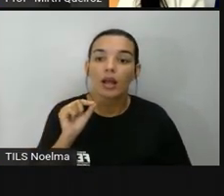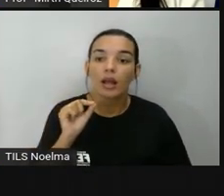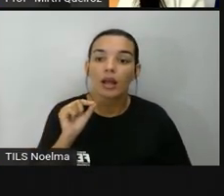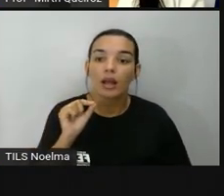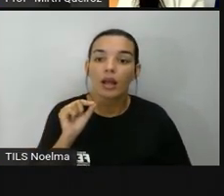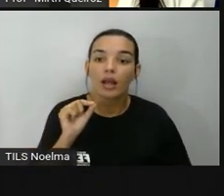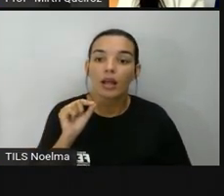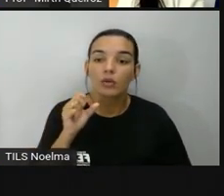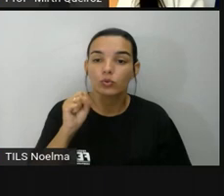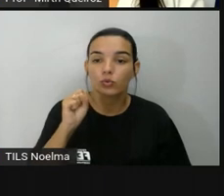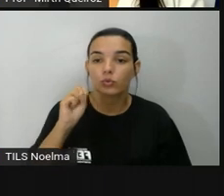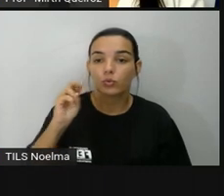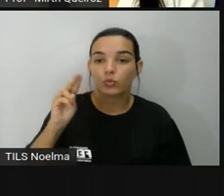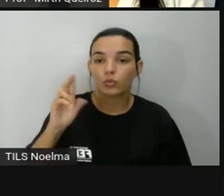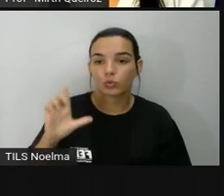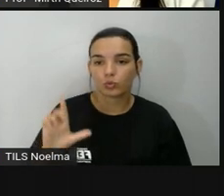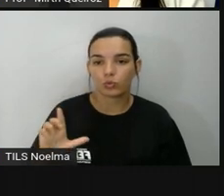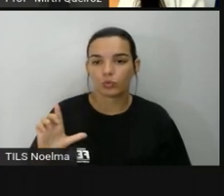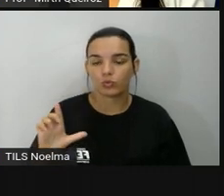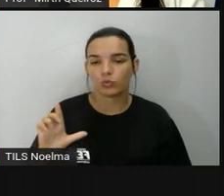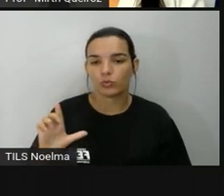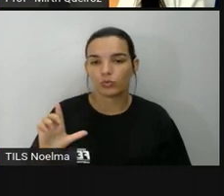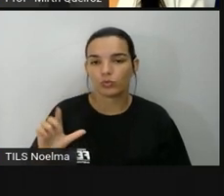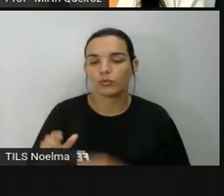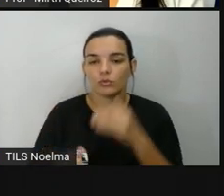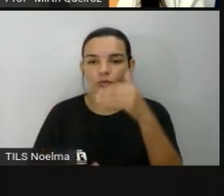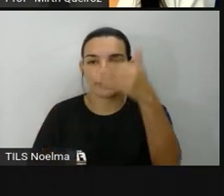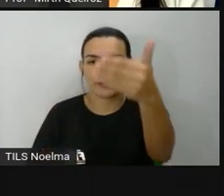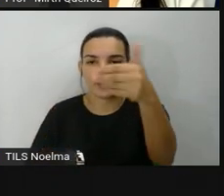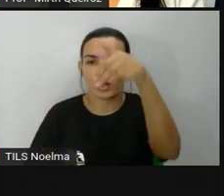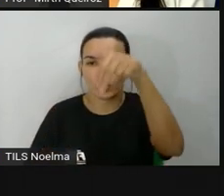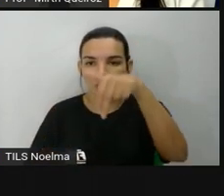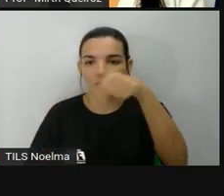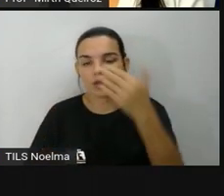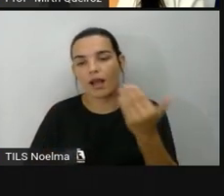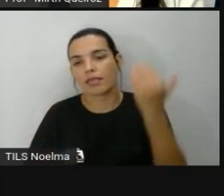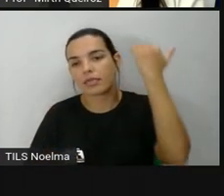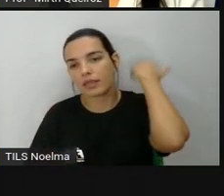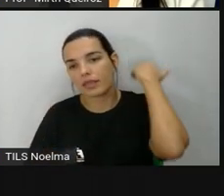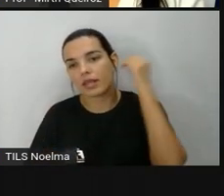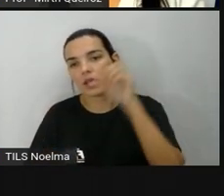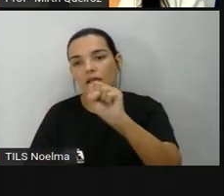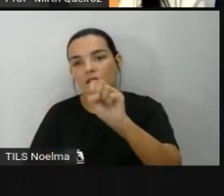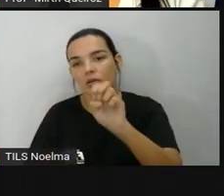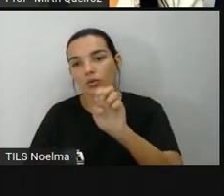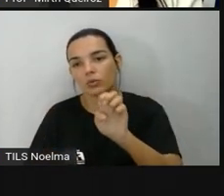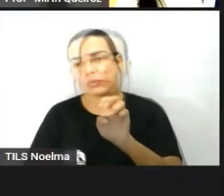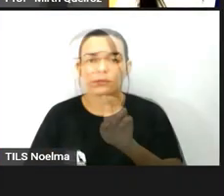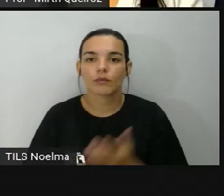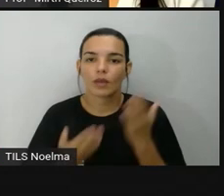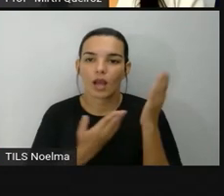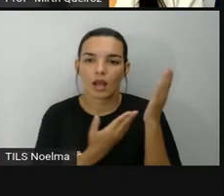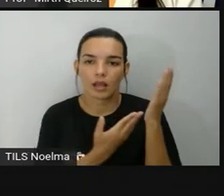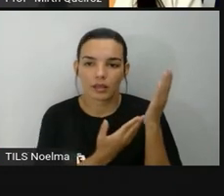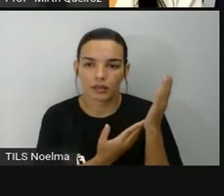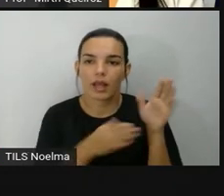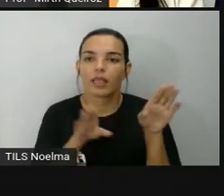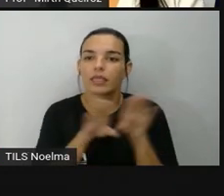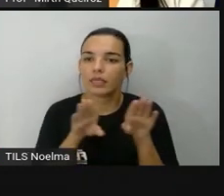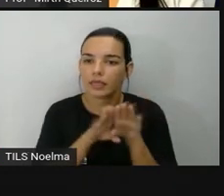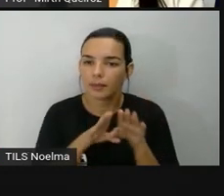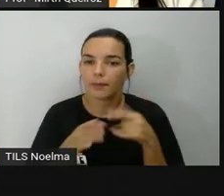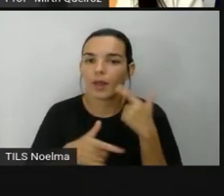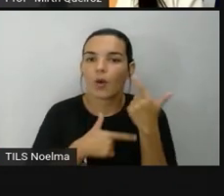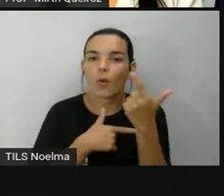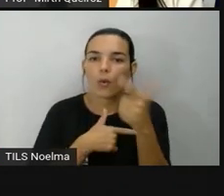o sul, né? Se a frente é norte, atrás é o sul. Aqui